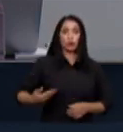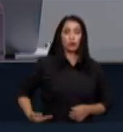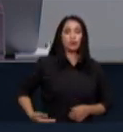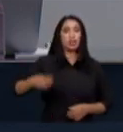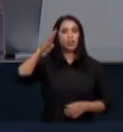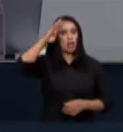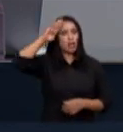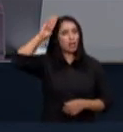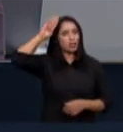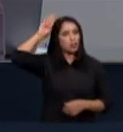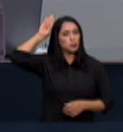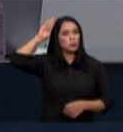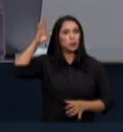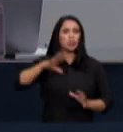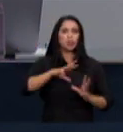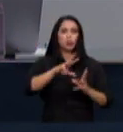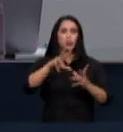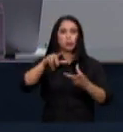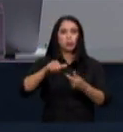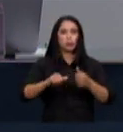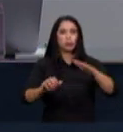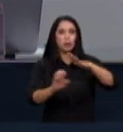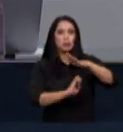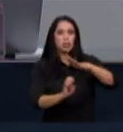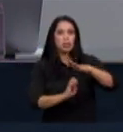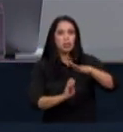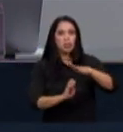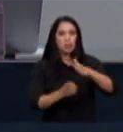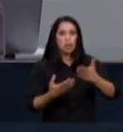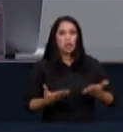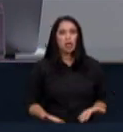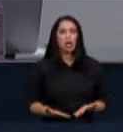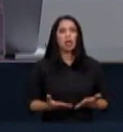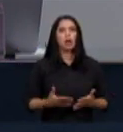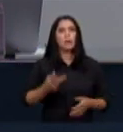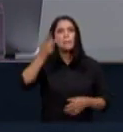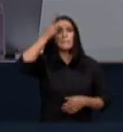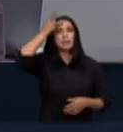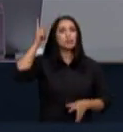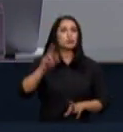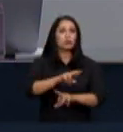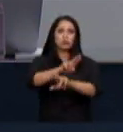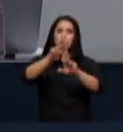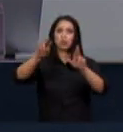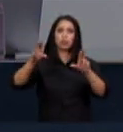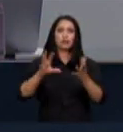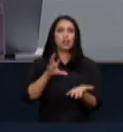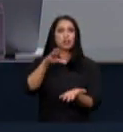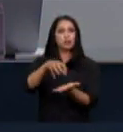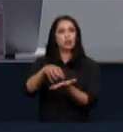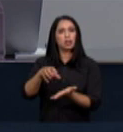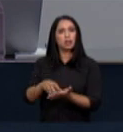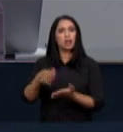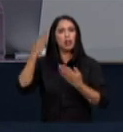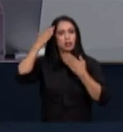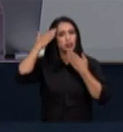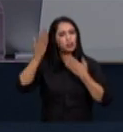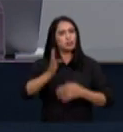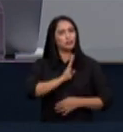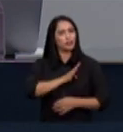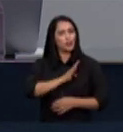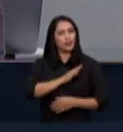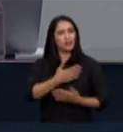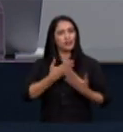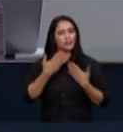academia pessoas do mundo empresarial pessoas das mais diferentes organizações agradecendo de coração